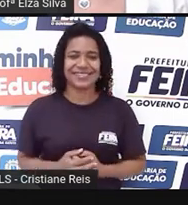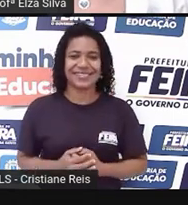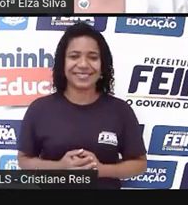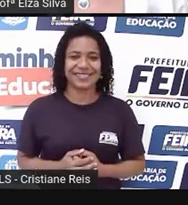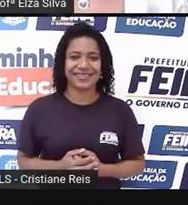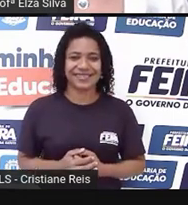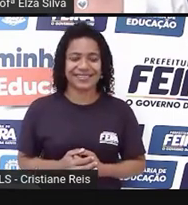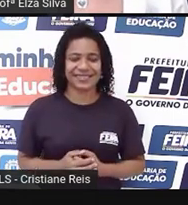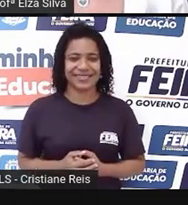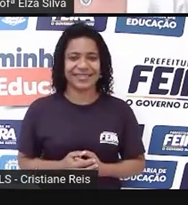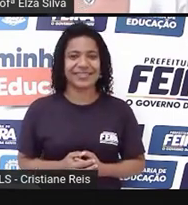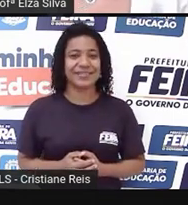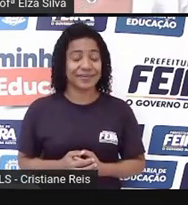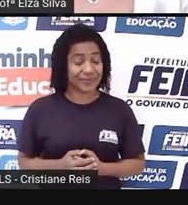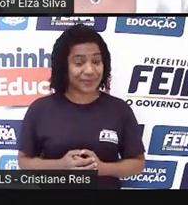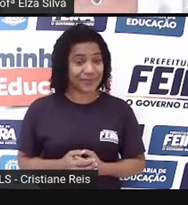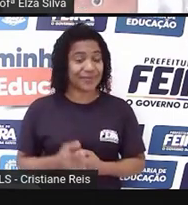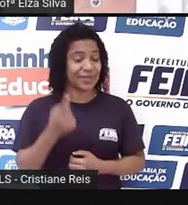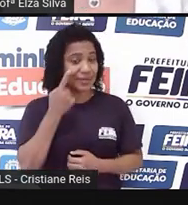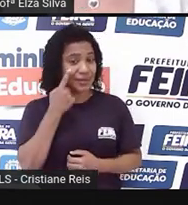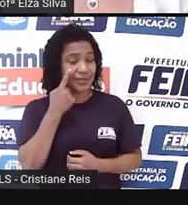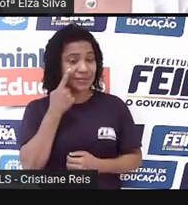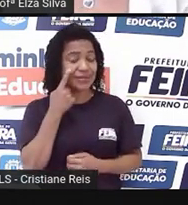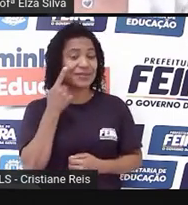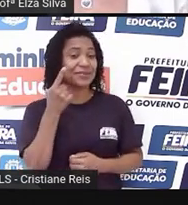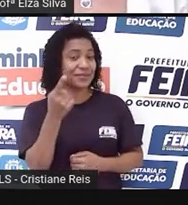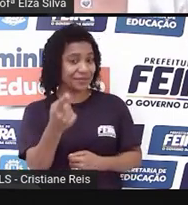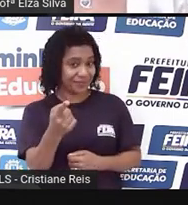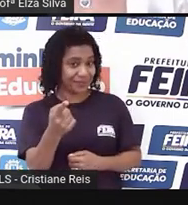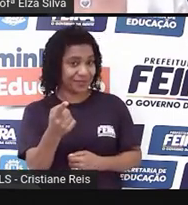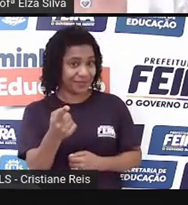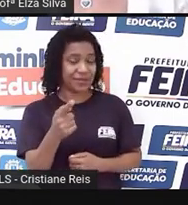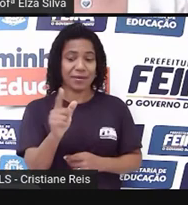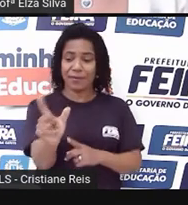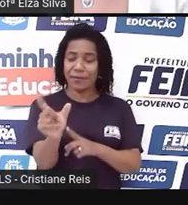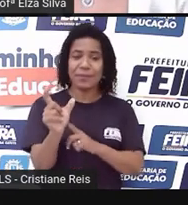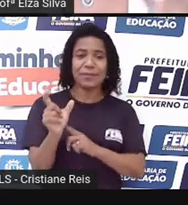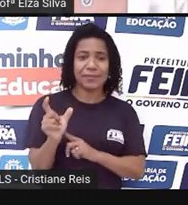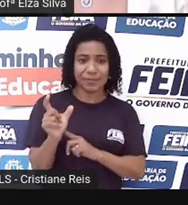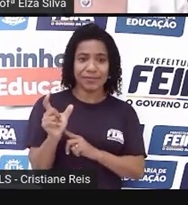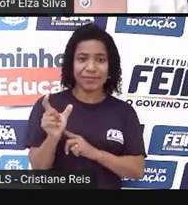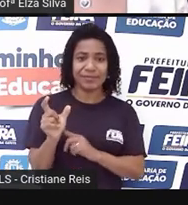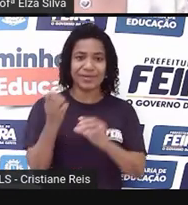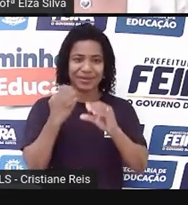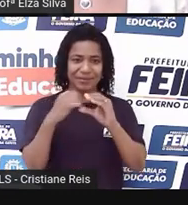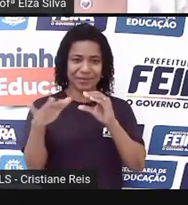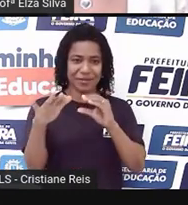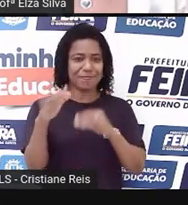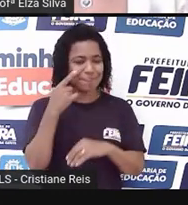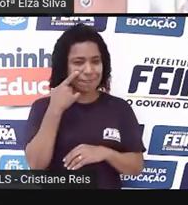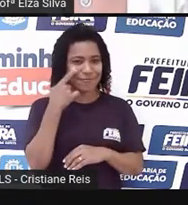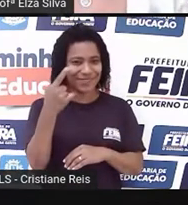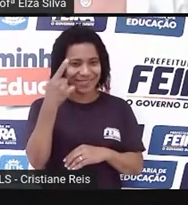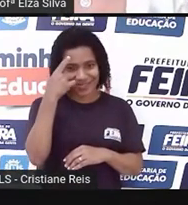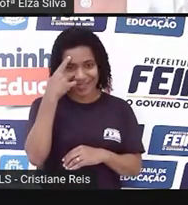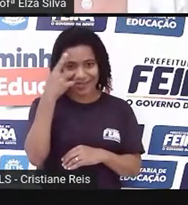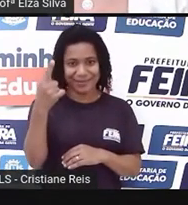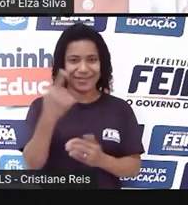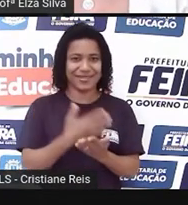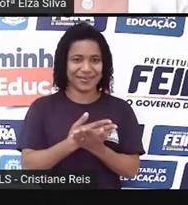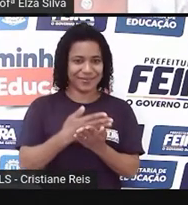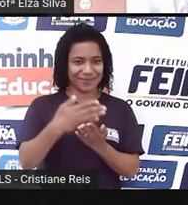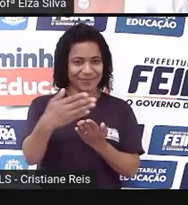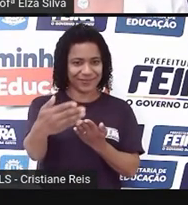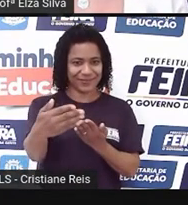used to e-mail. Então, você vai relacionar as expressões utilizadas em um e-mail. Let's start. Vamos iniciar.